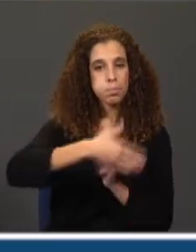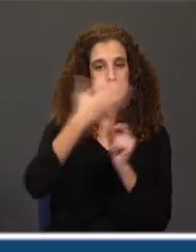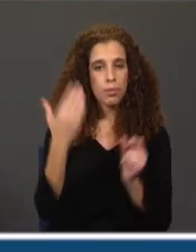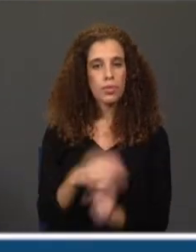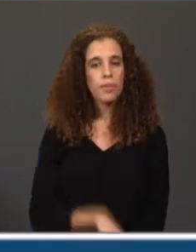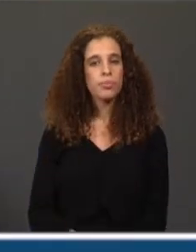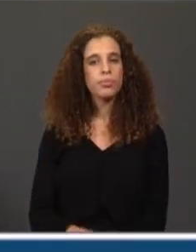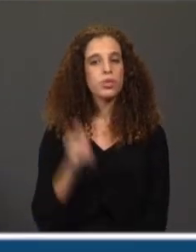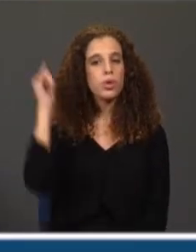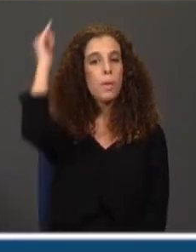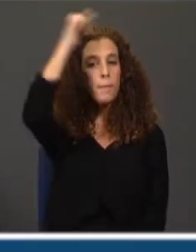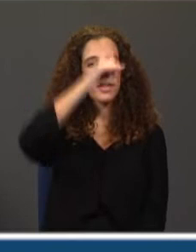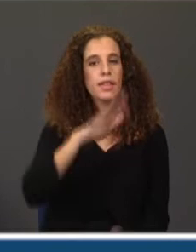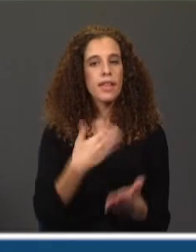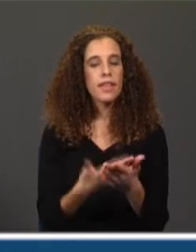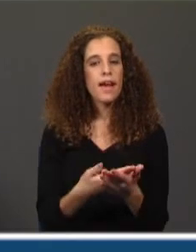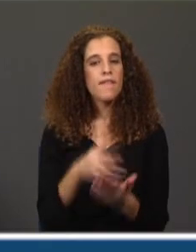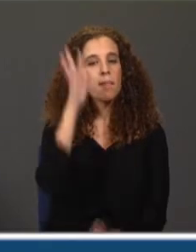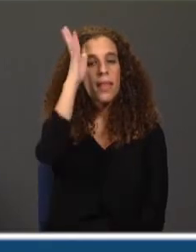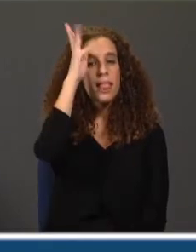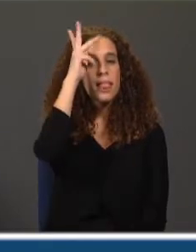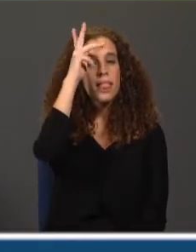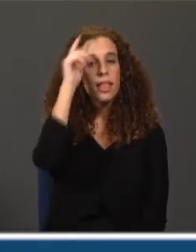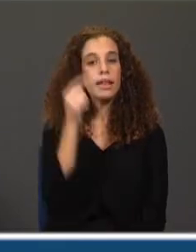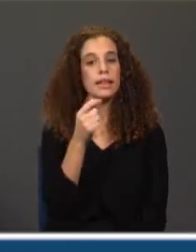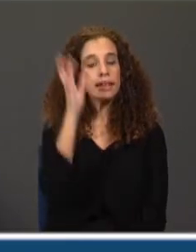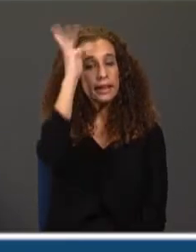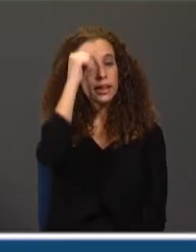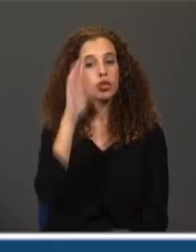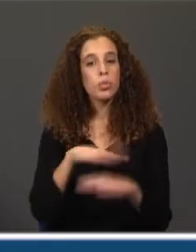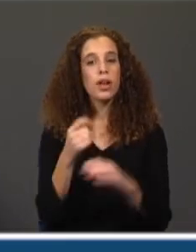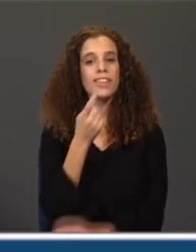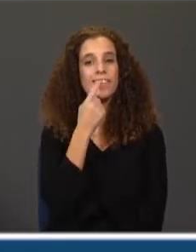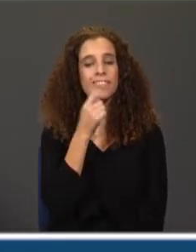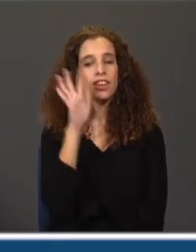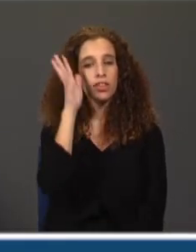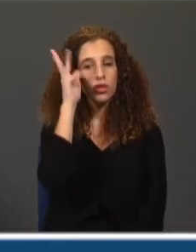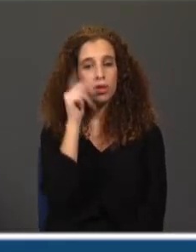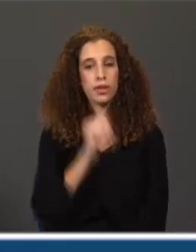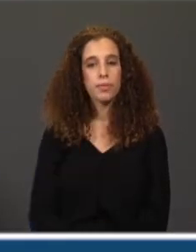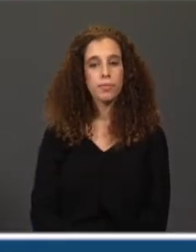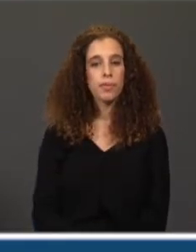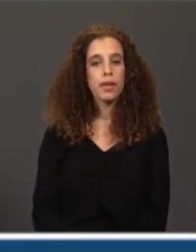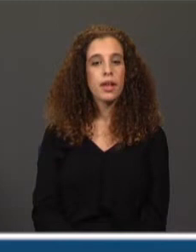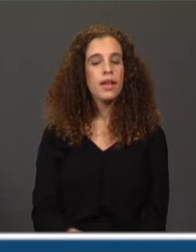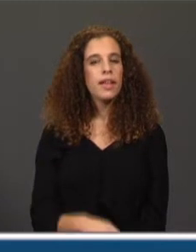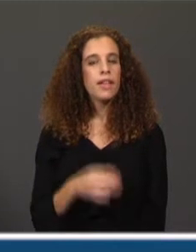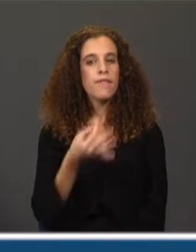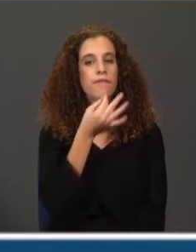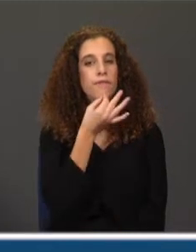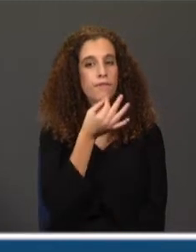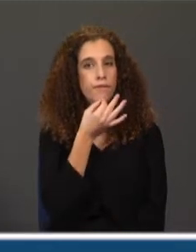Se eu fosse jacaré, estava rico. Então temos aqui a organização do discurso. Ele vai relatando a memória e a viagem